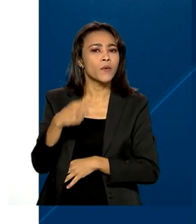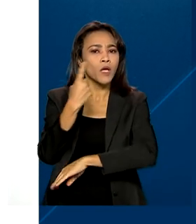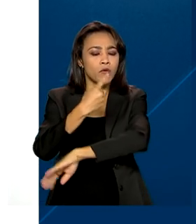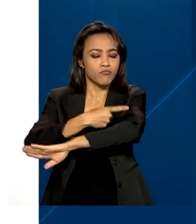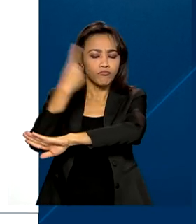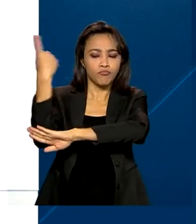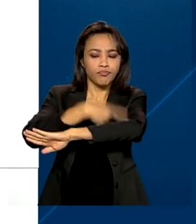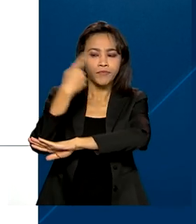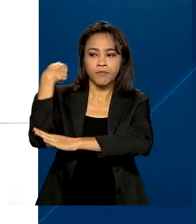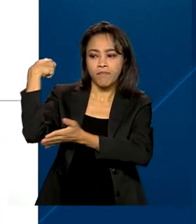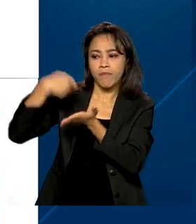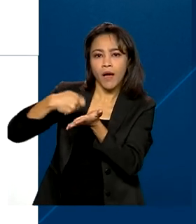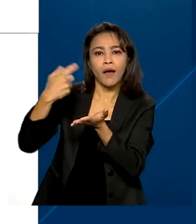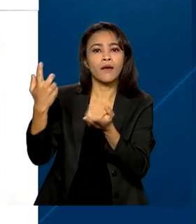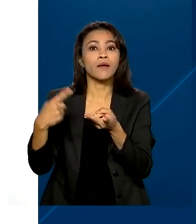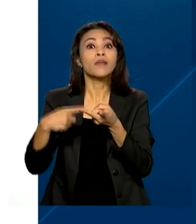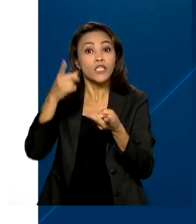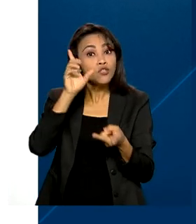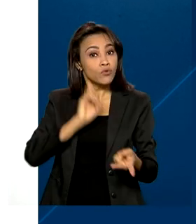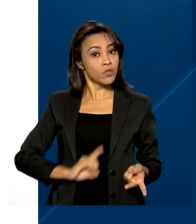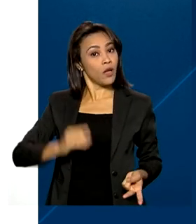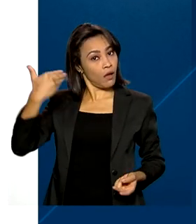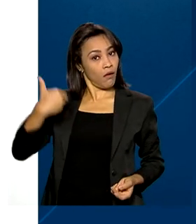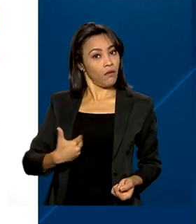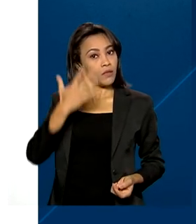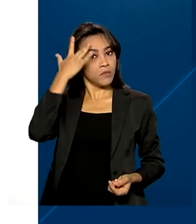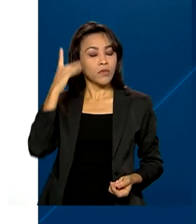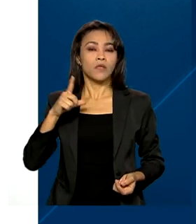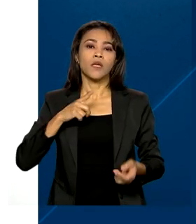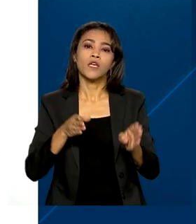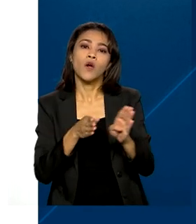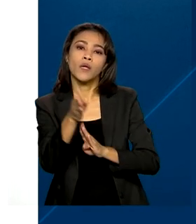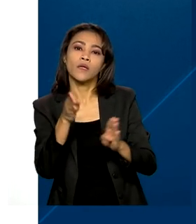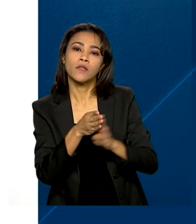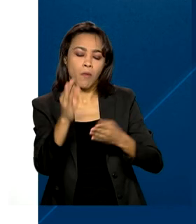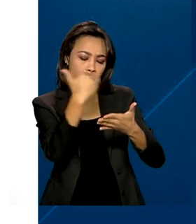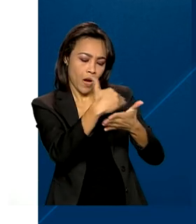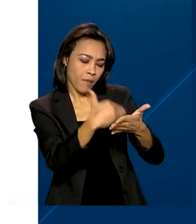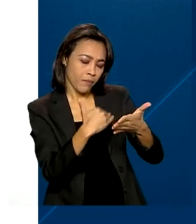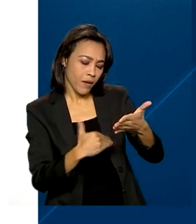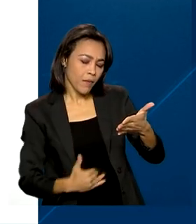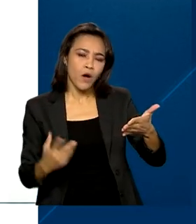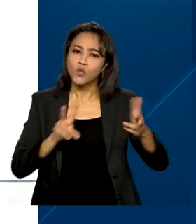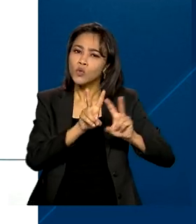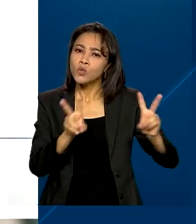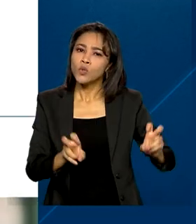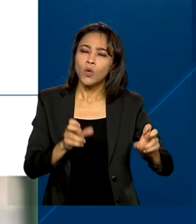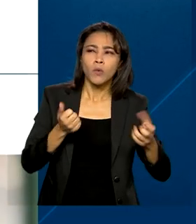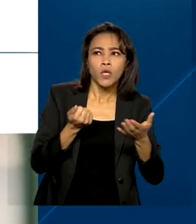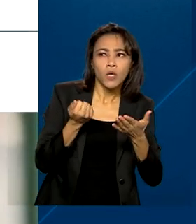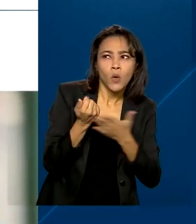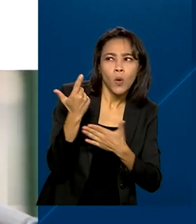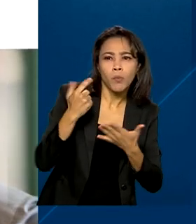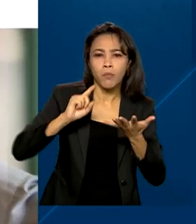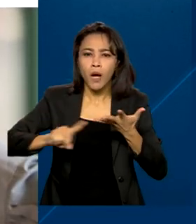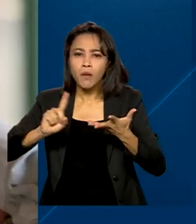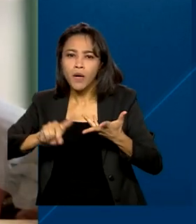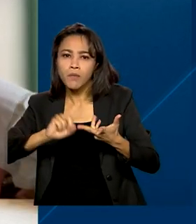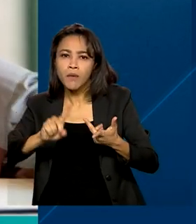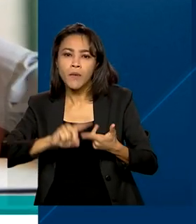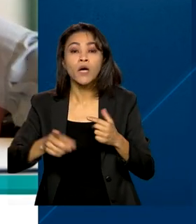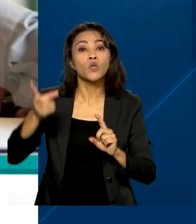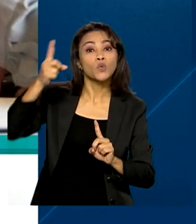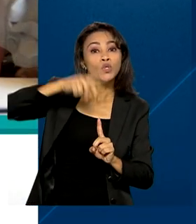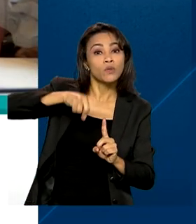e os direitos do motorista. Reúne orientações para aprimorar as relações de consumo. Explica os